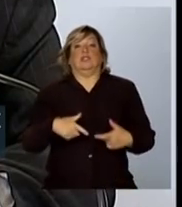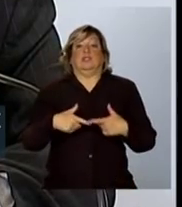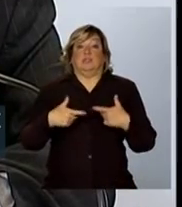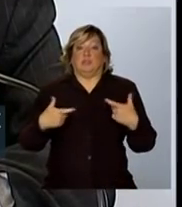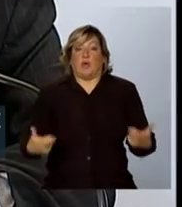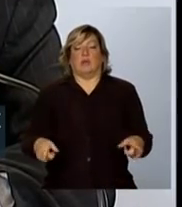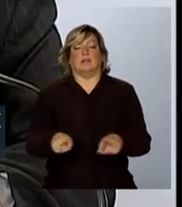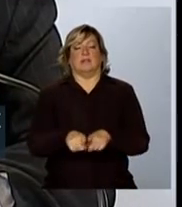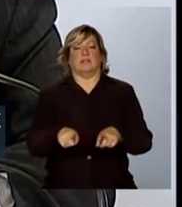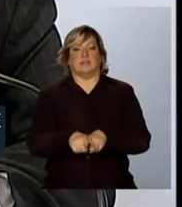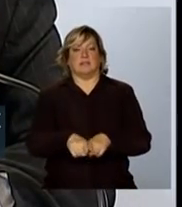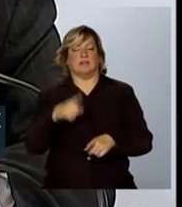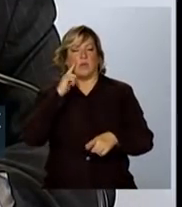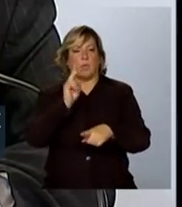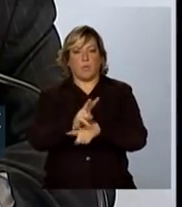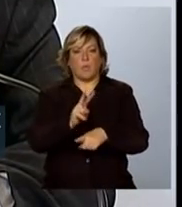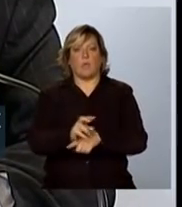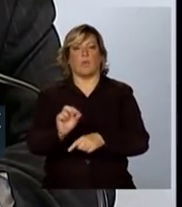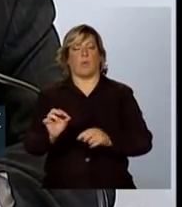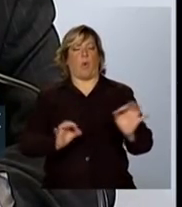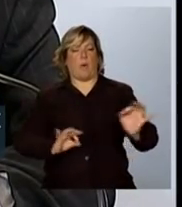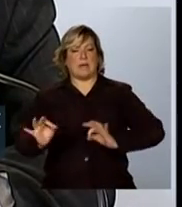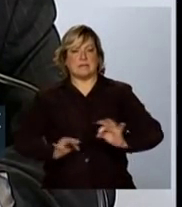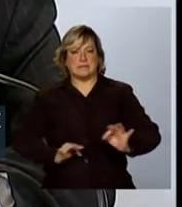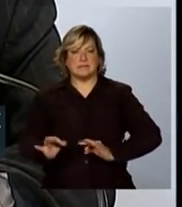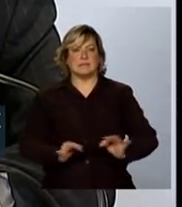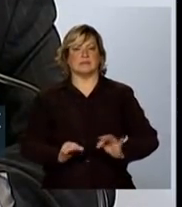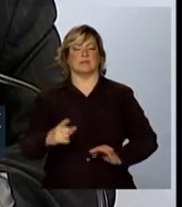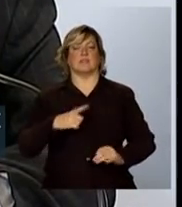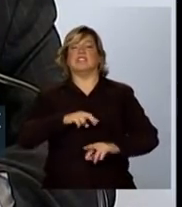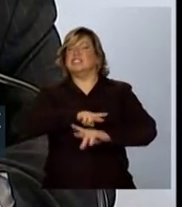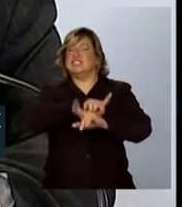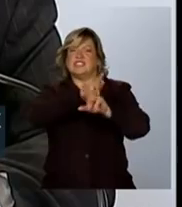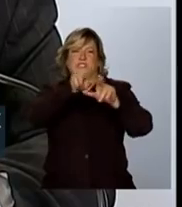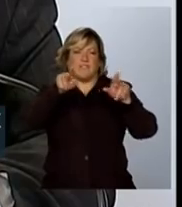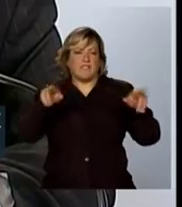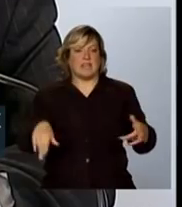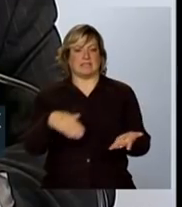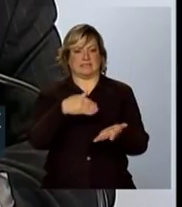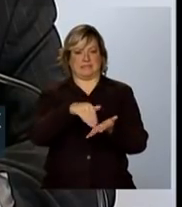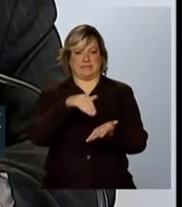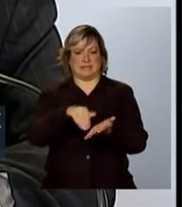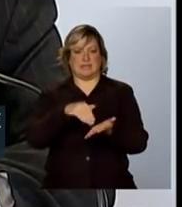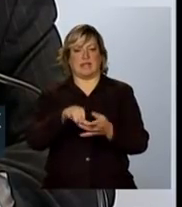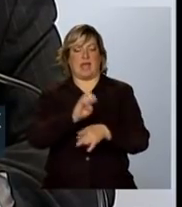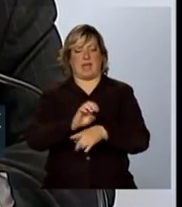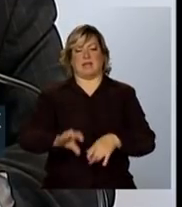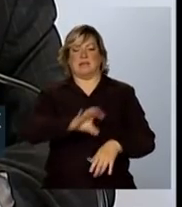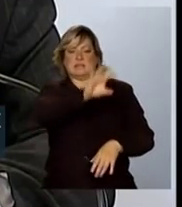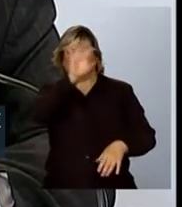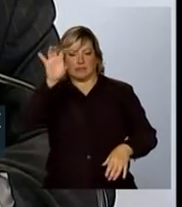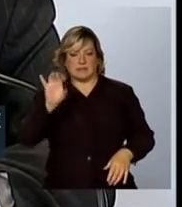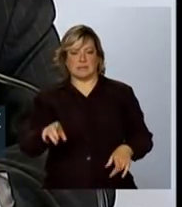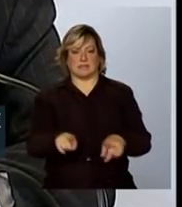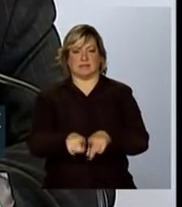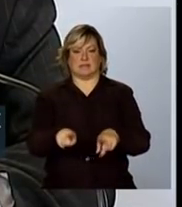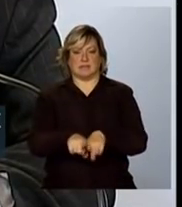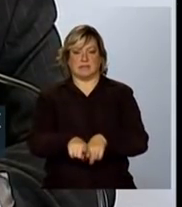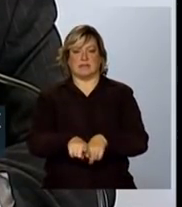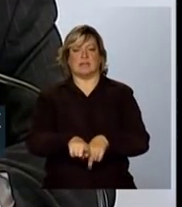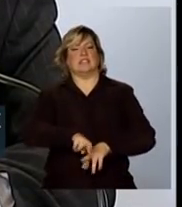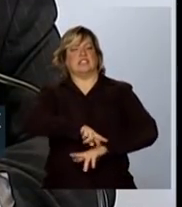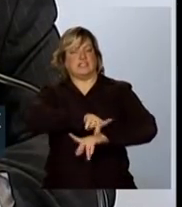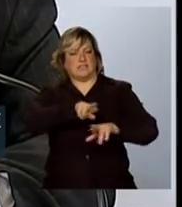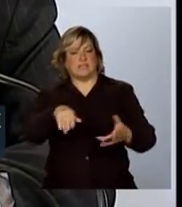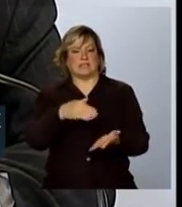de acompanhar a capacidade de organização de diversas secretarias de Estado e diversas secretarias municipais